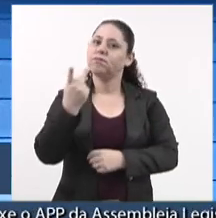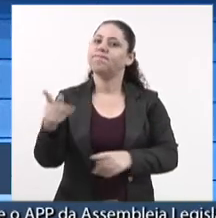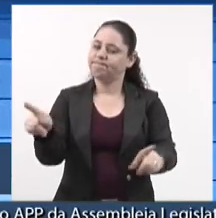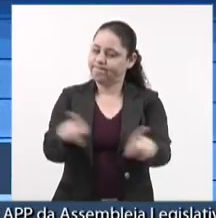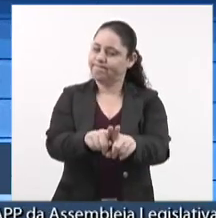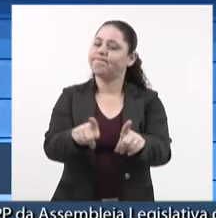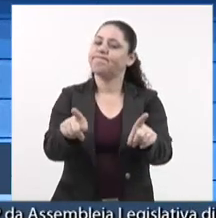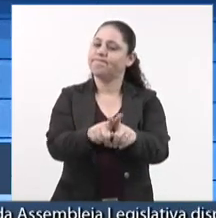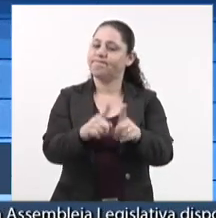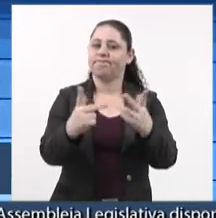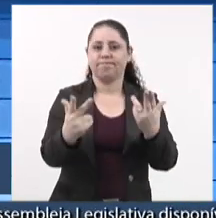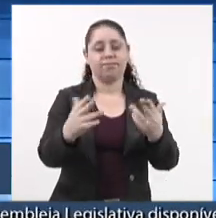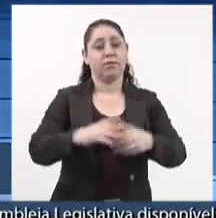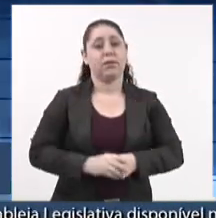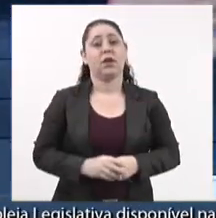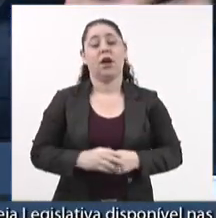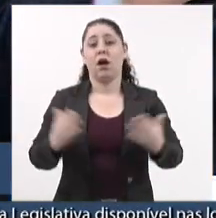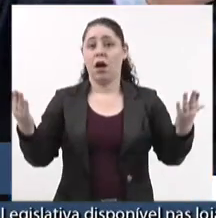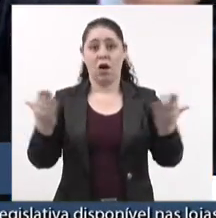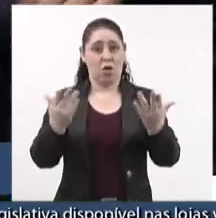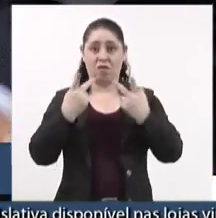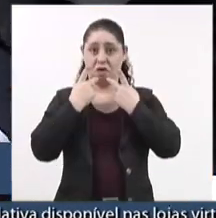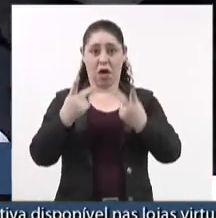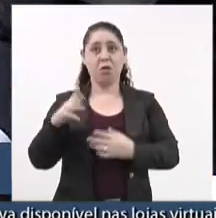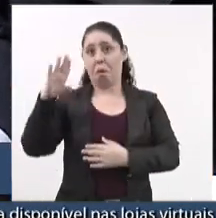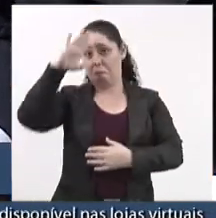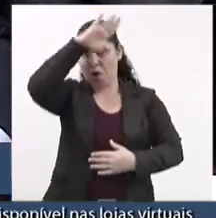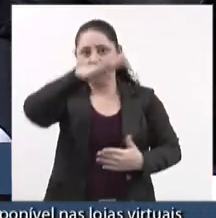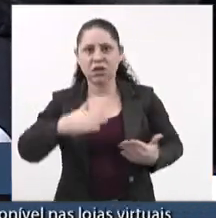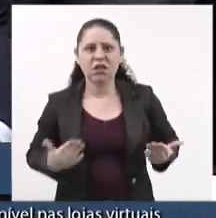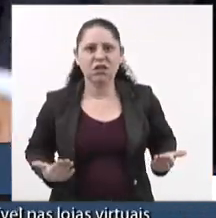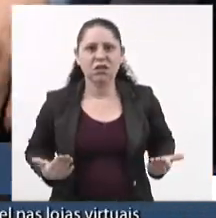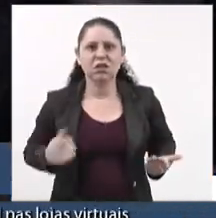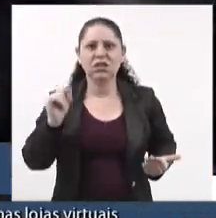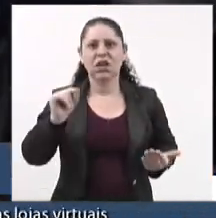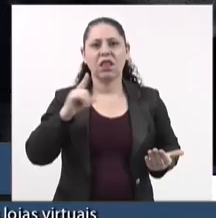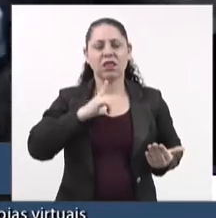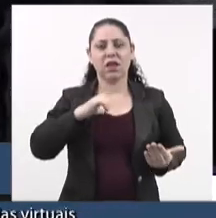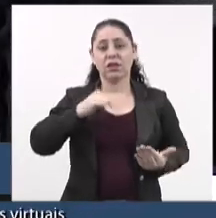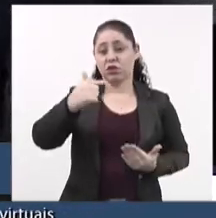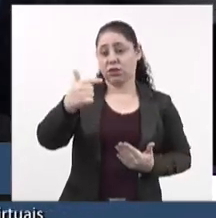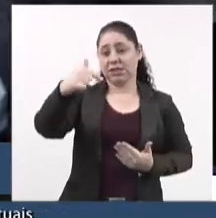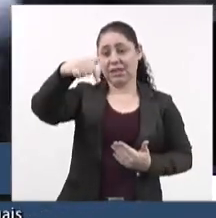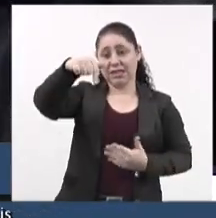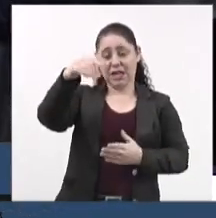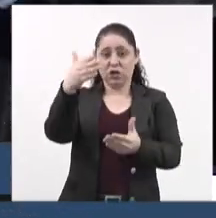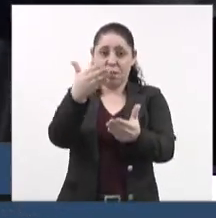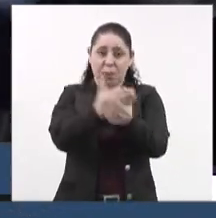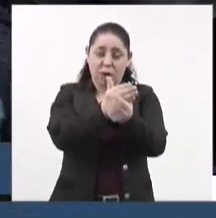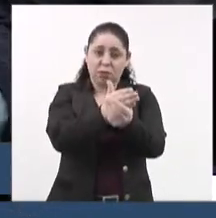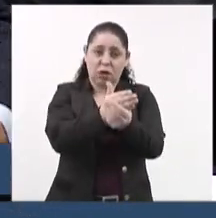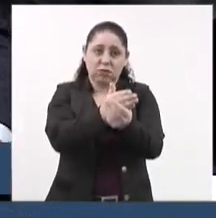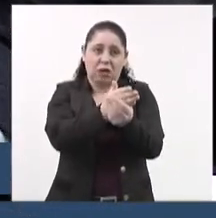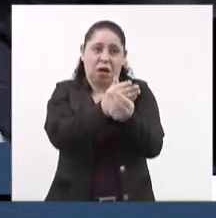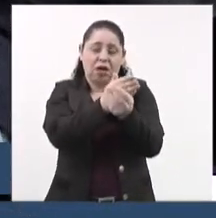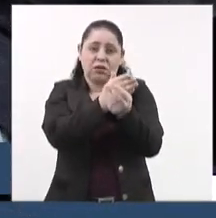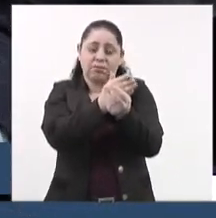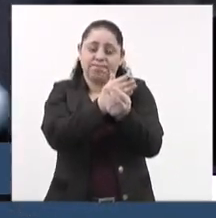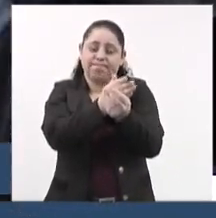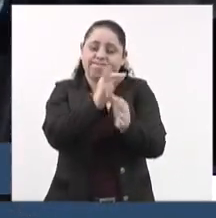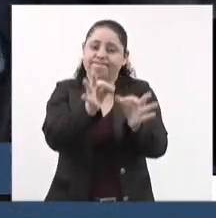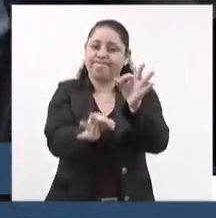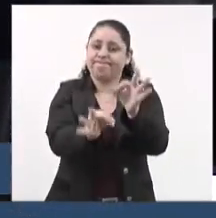também. Agora, ninguém pode falar do Bolsonaro? Que tem 17 processos nas costas